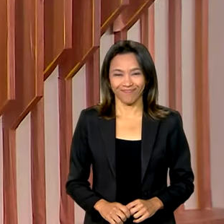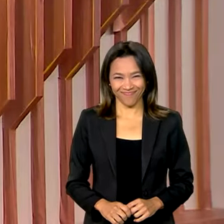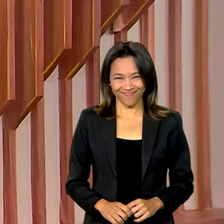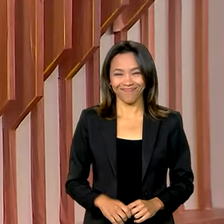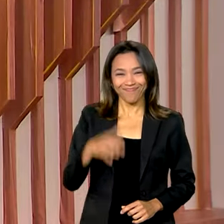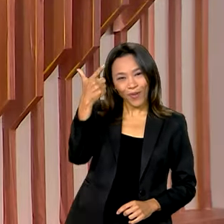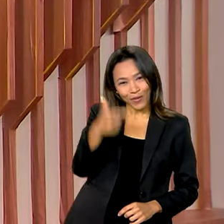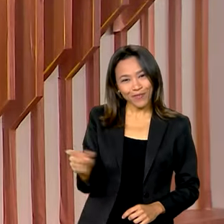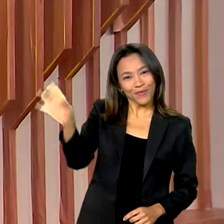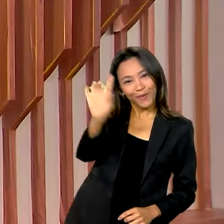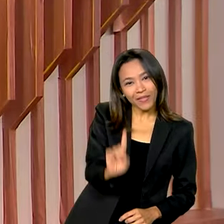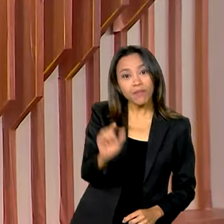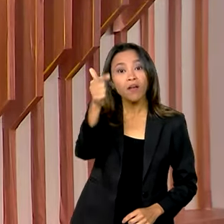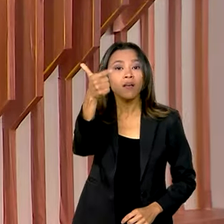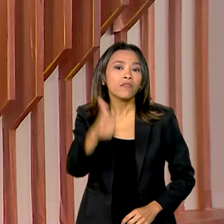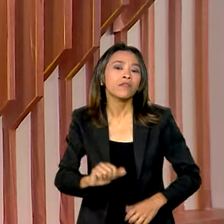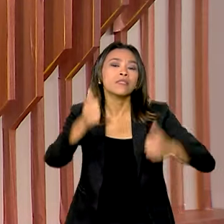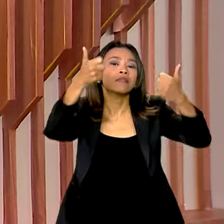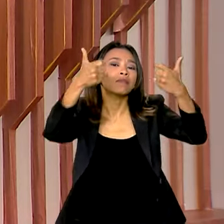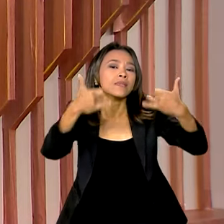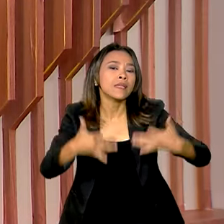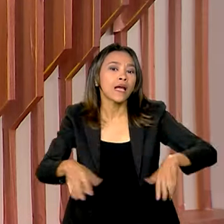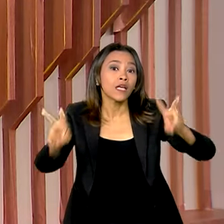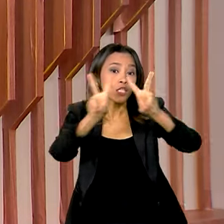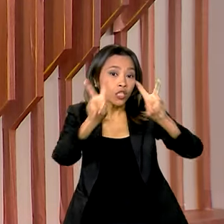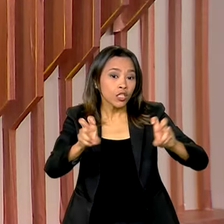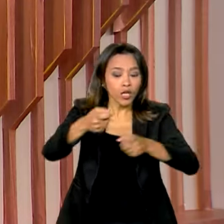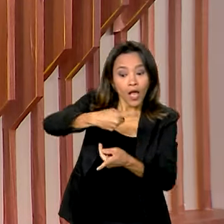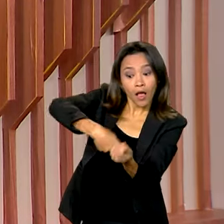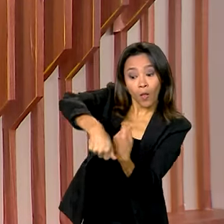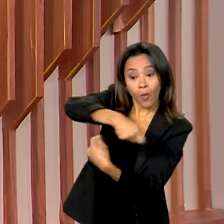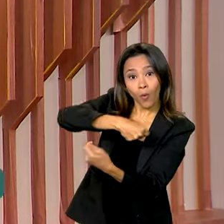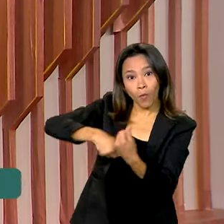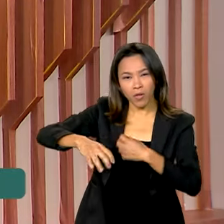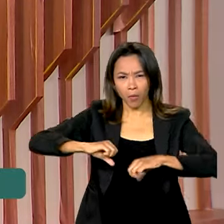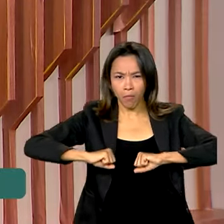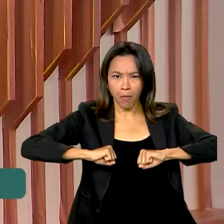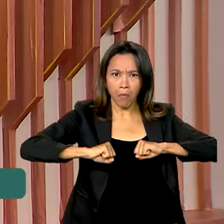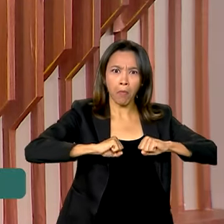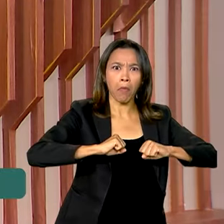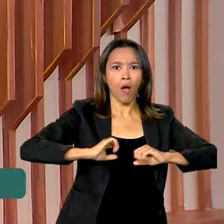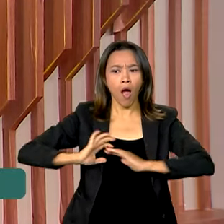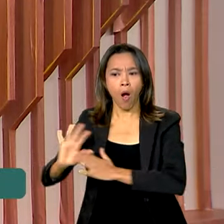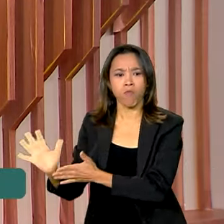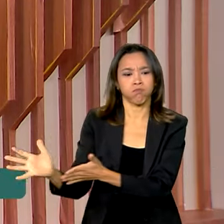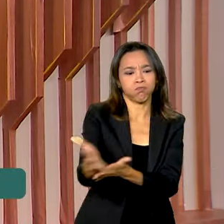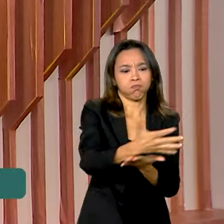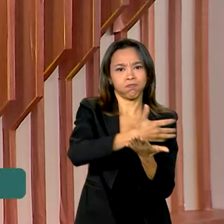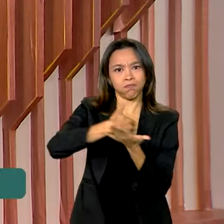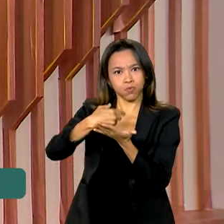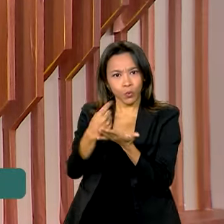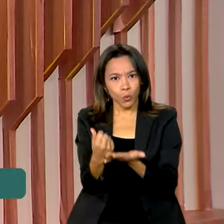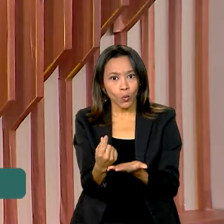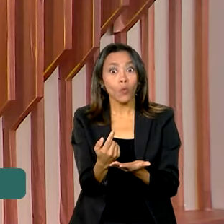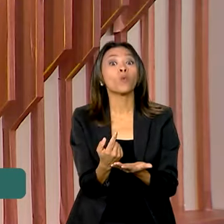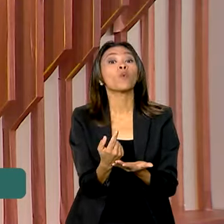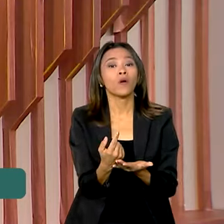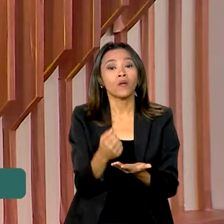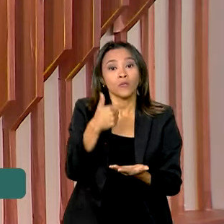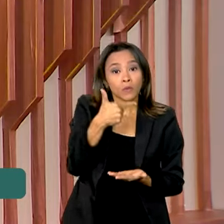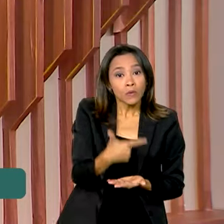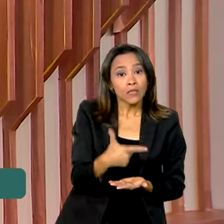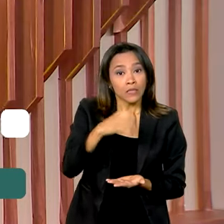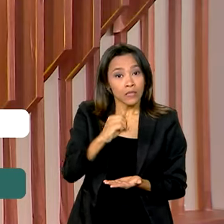Estamos de volta. Vamos falar da economia que está aquecida. A arrecadação com impostos foi de quase 203